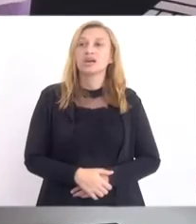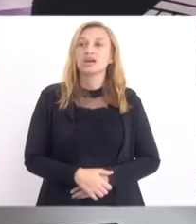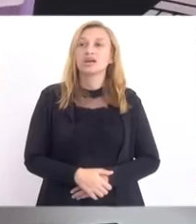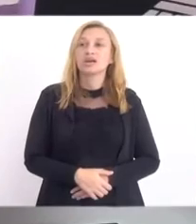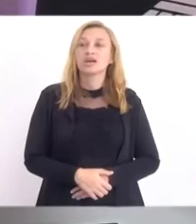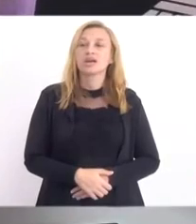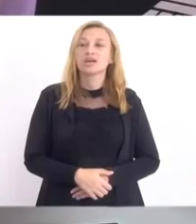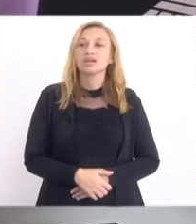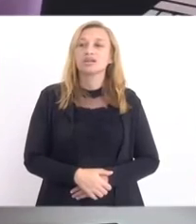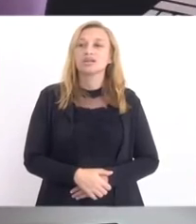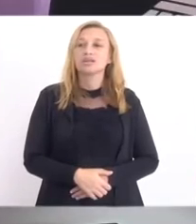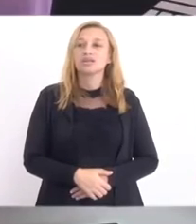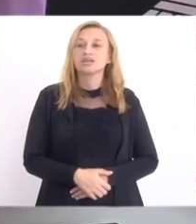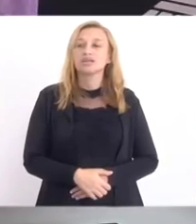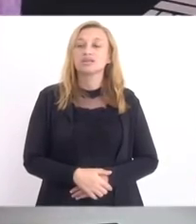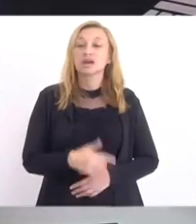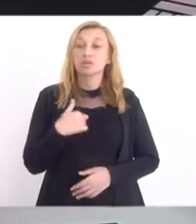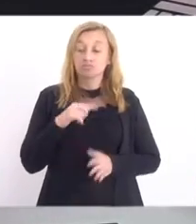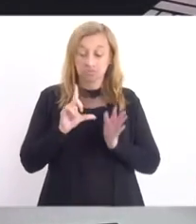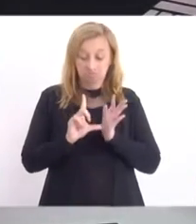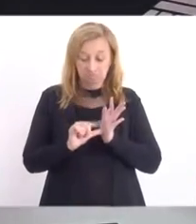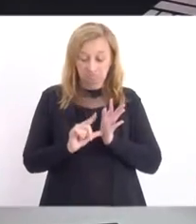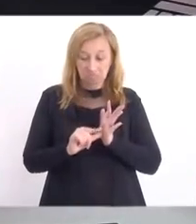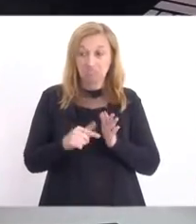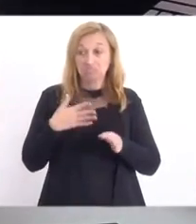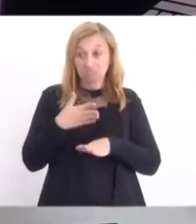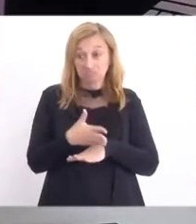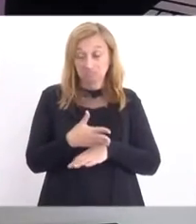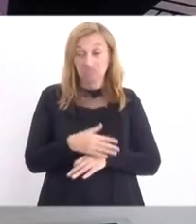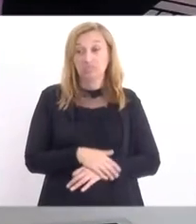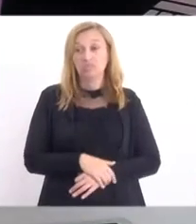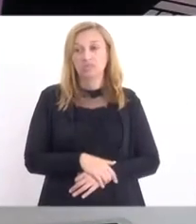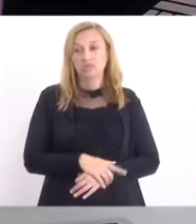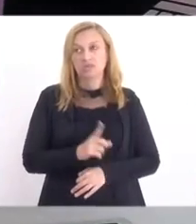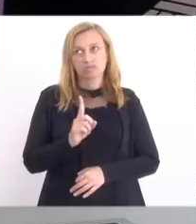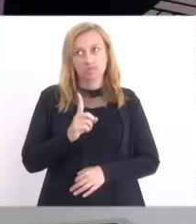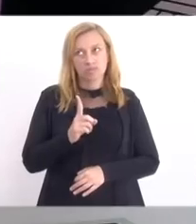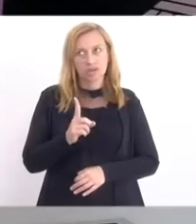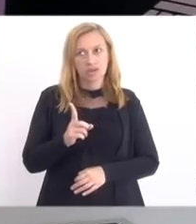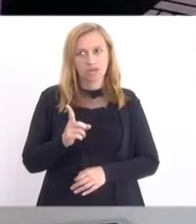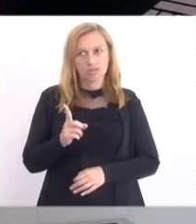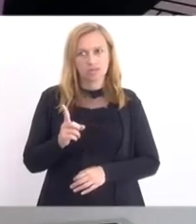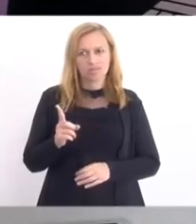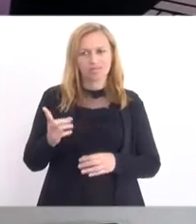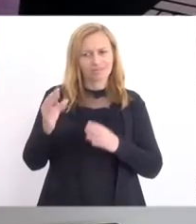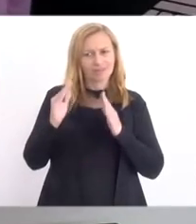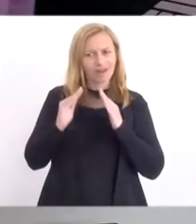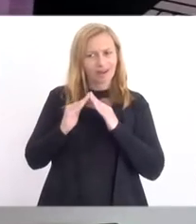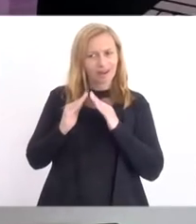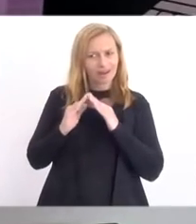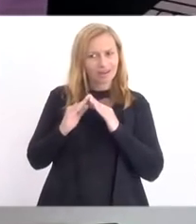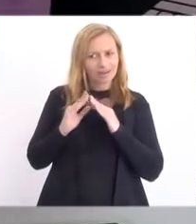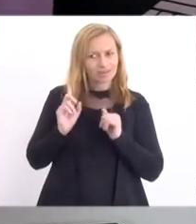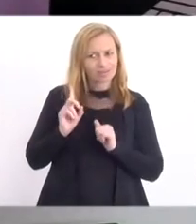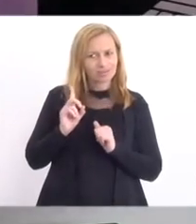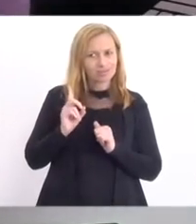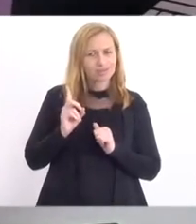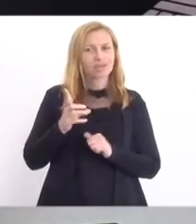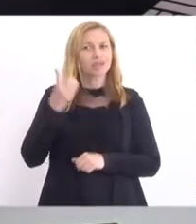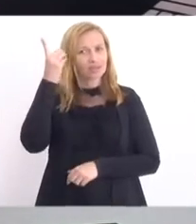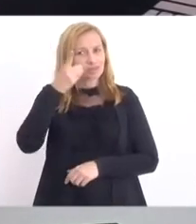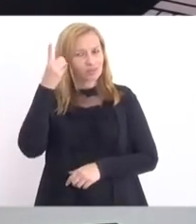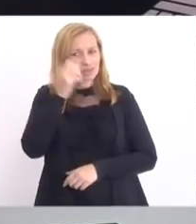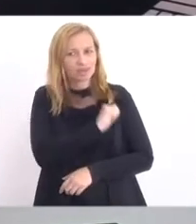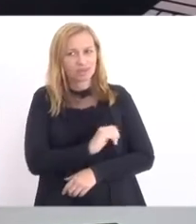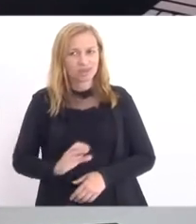Eu cheguei atrasado, não na Assembleia, porque o deputado André Siliano me